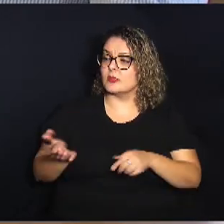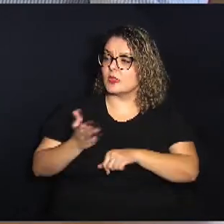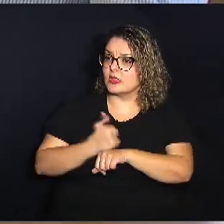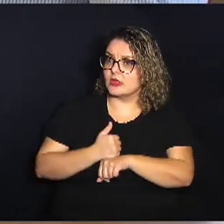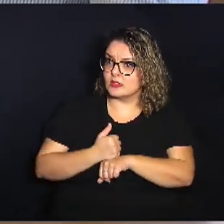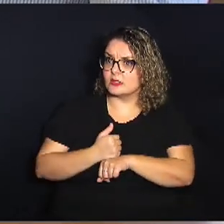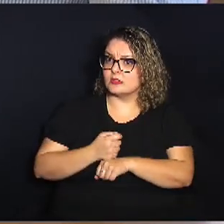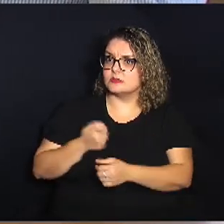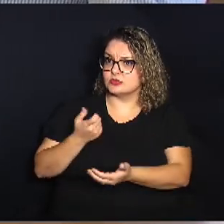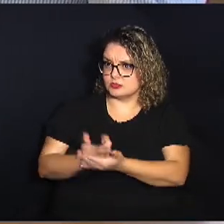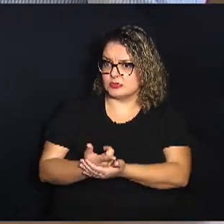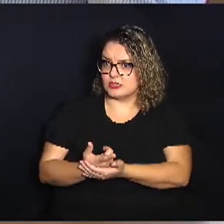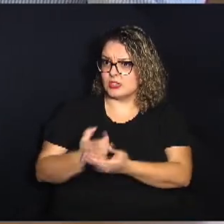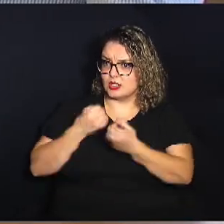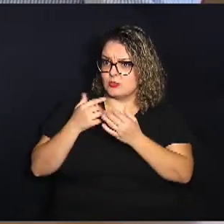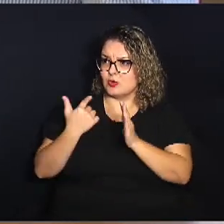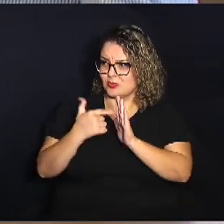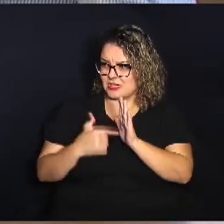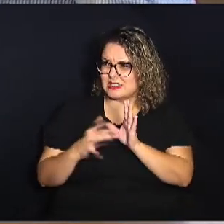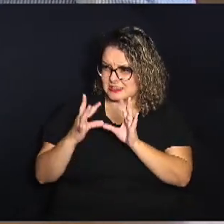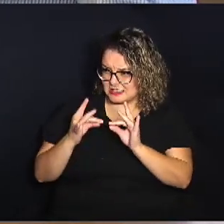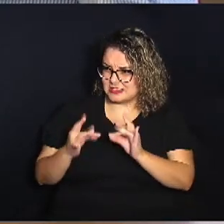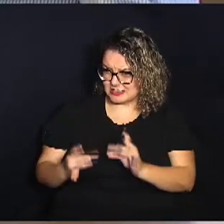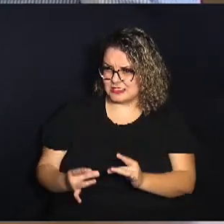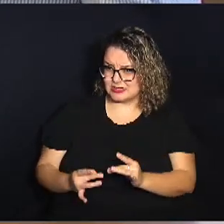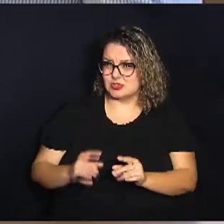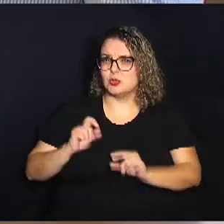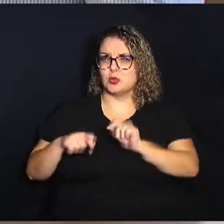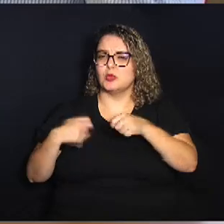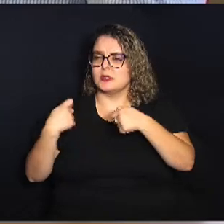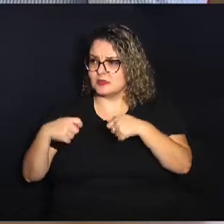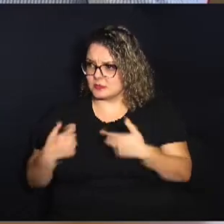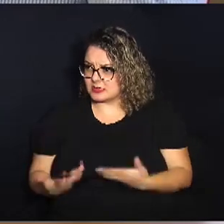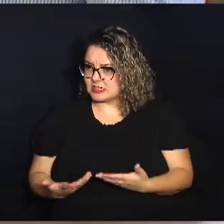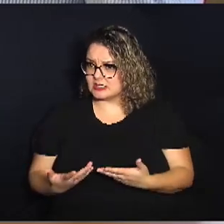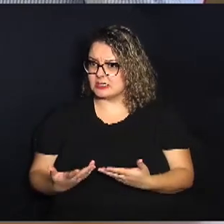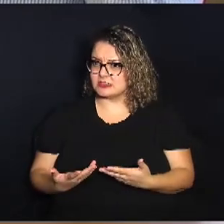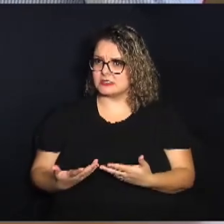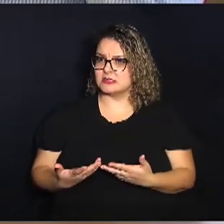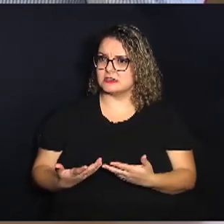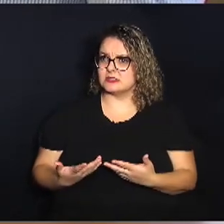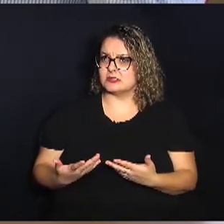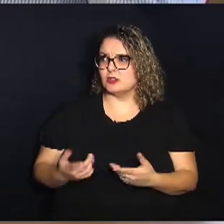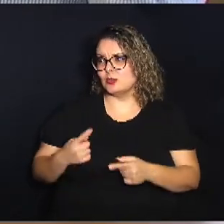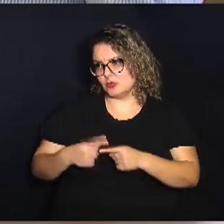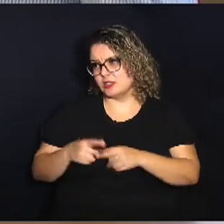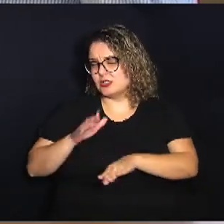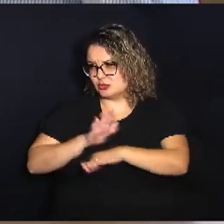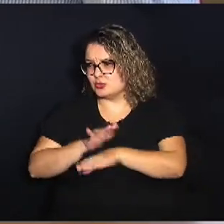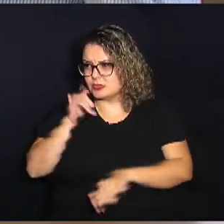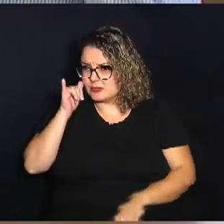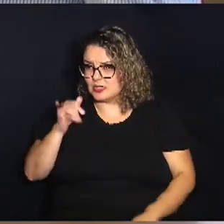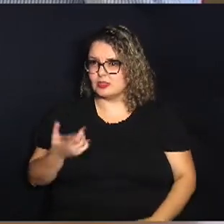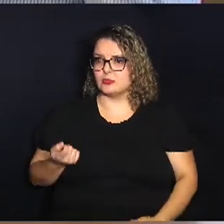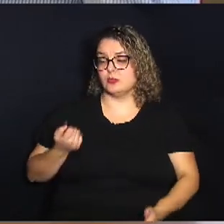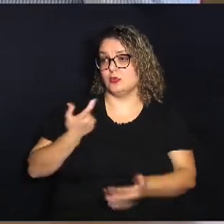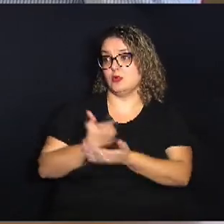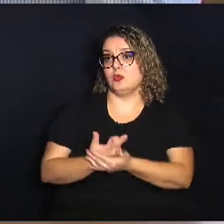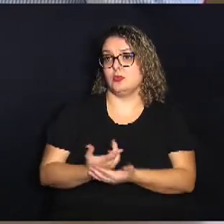das compras é bom fazer uma listinha detalhada no que vai precisar porque isso ajuda a evitar compras